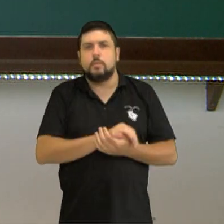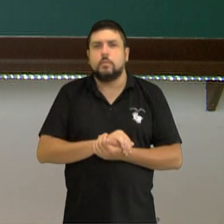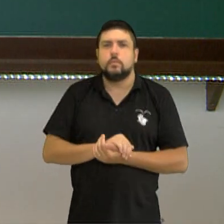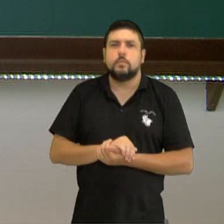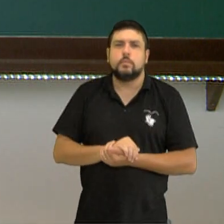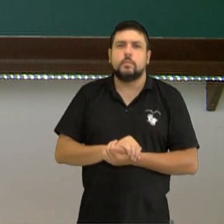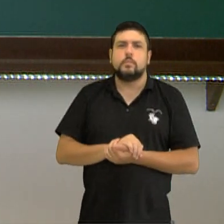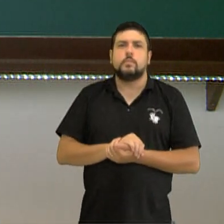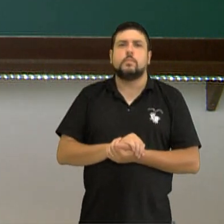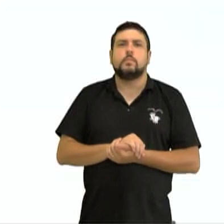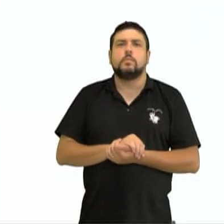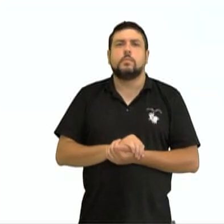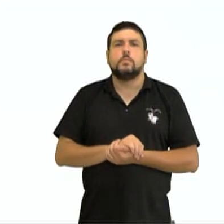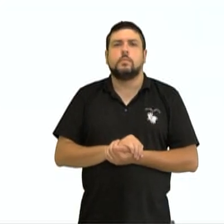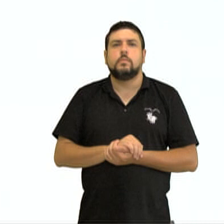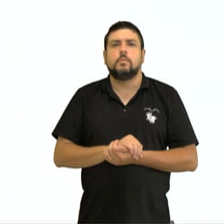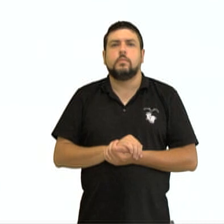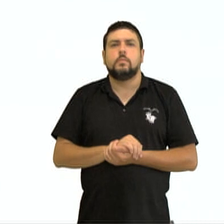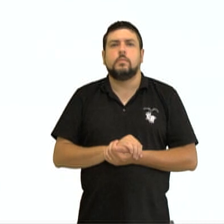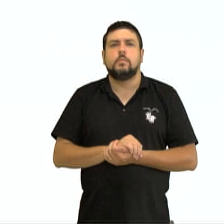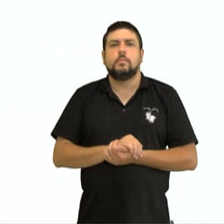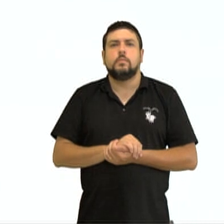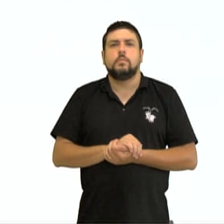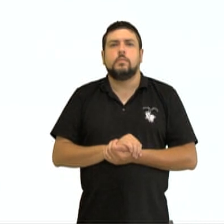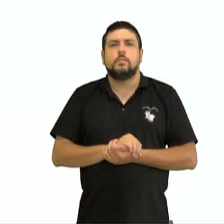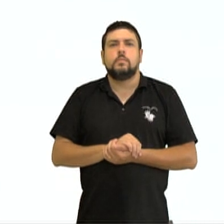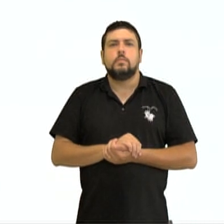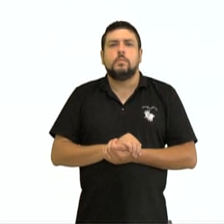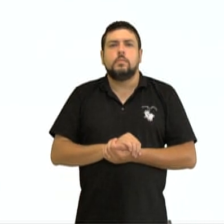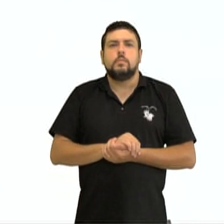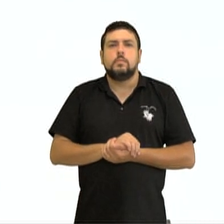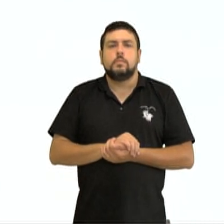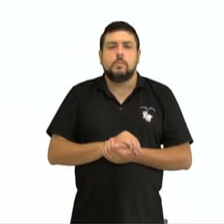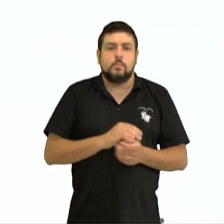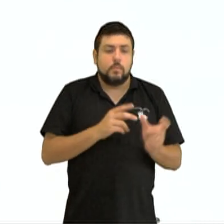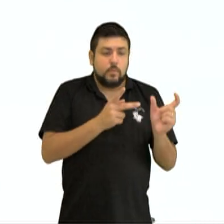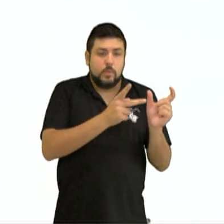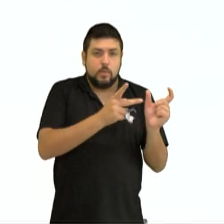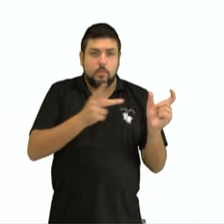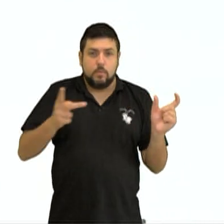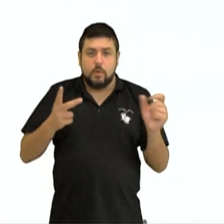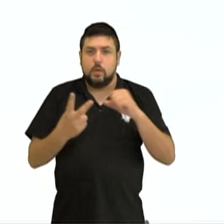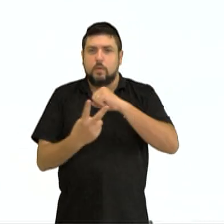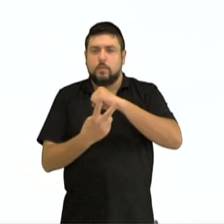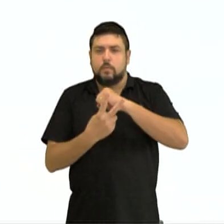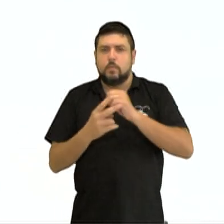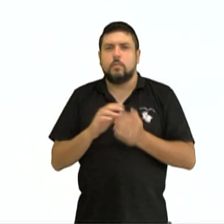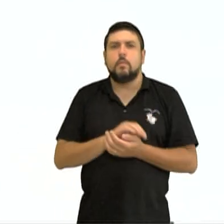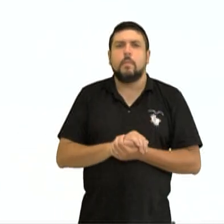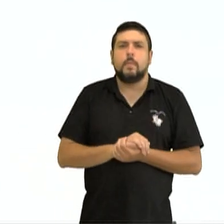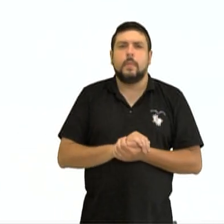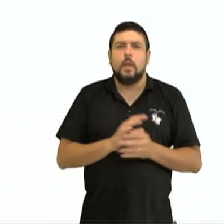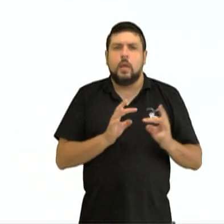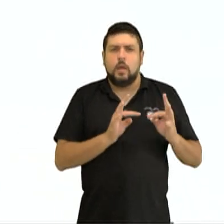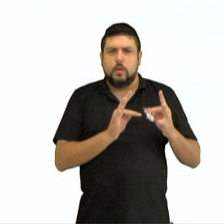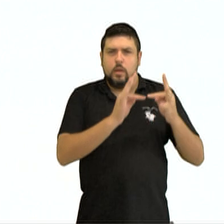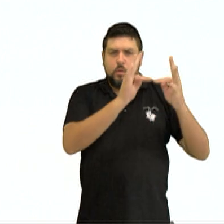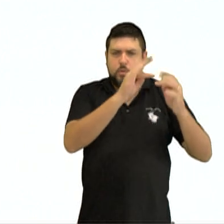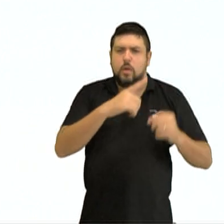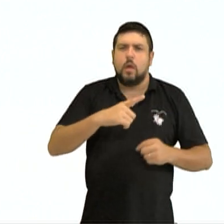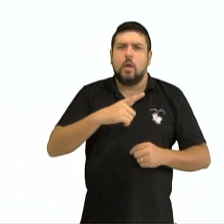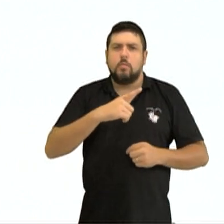desenvolvimento. Vamos analisar. No predicado verbal, então, a tecnologia tem seus benefícios.